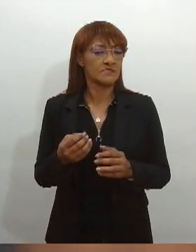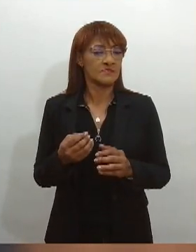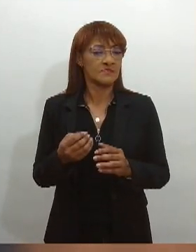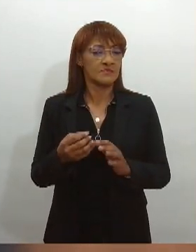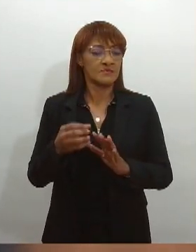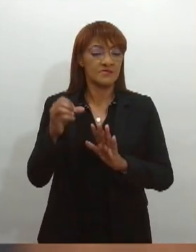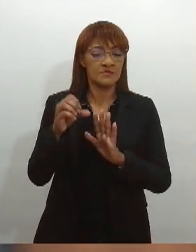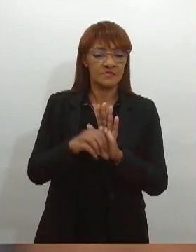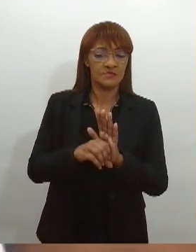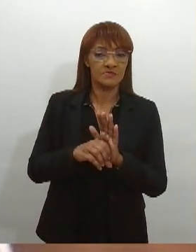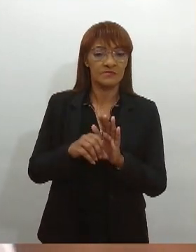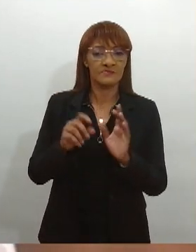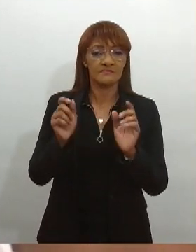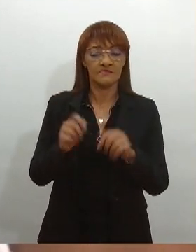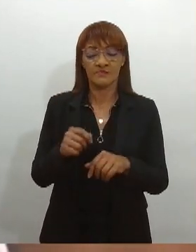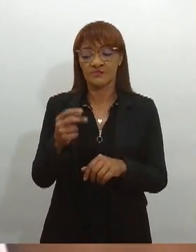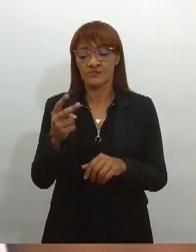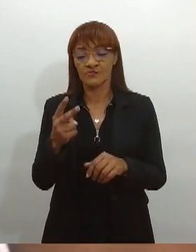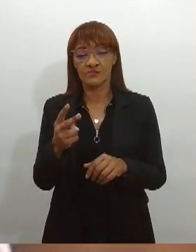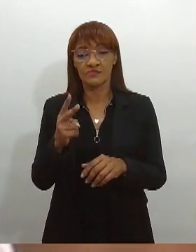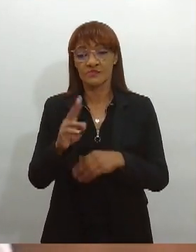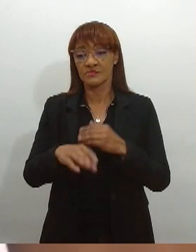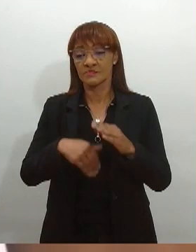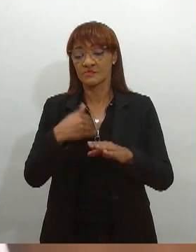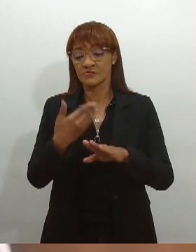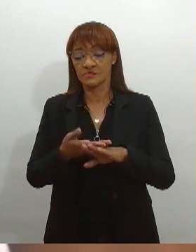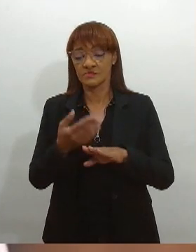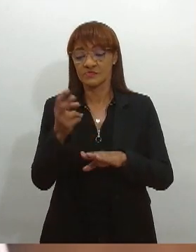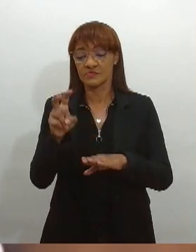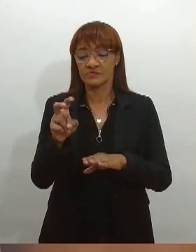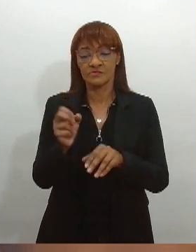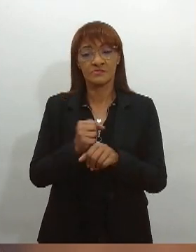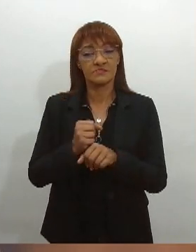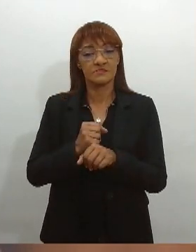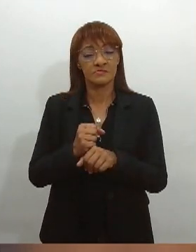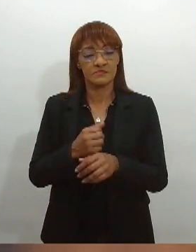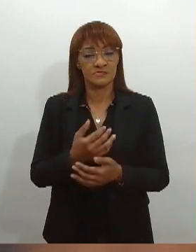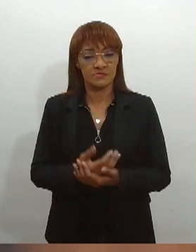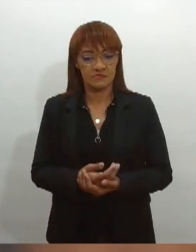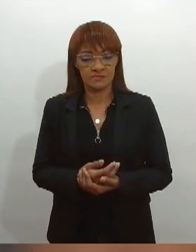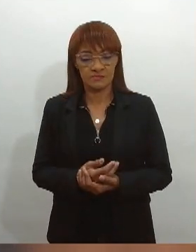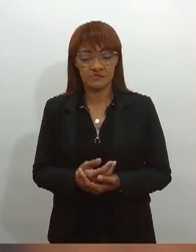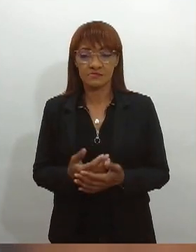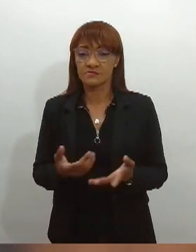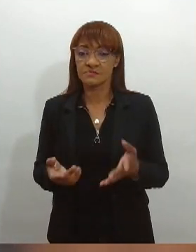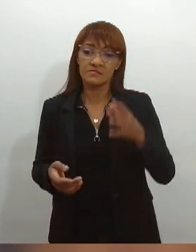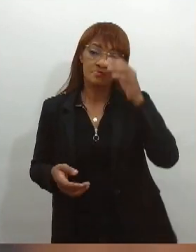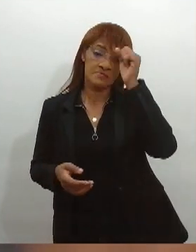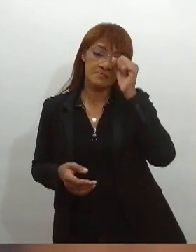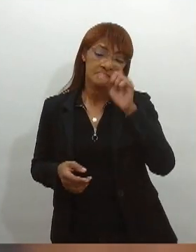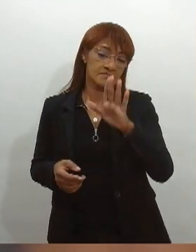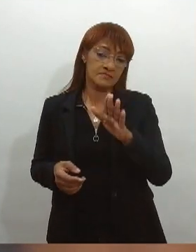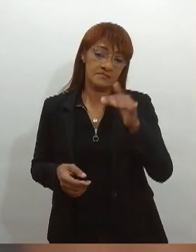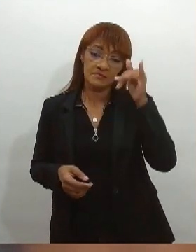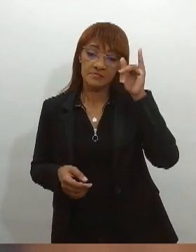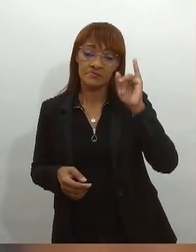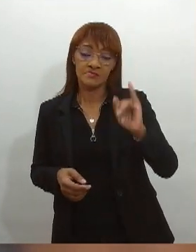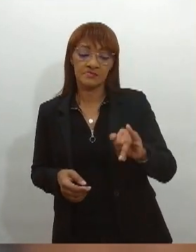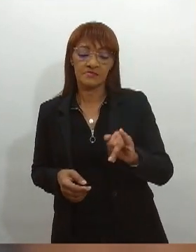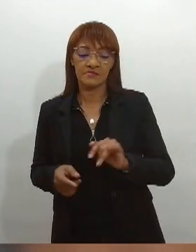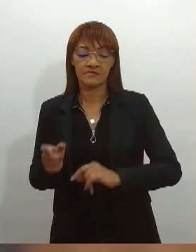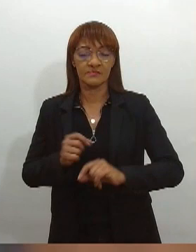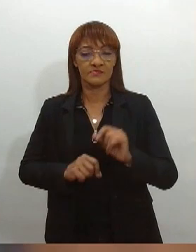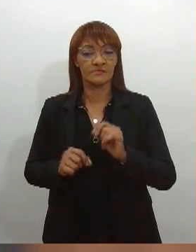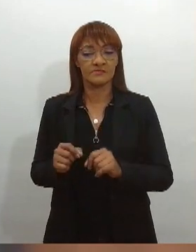anos. Então, é importante que as pessoas aprendam, conheçam e não cometam condutas que podem caracterizar